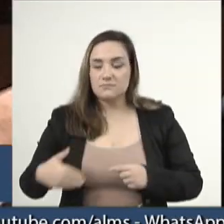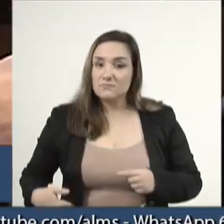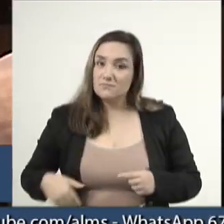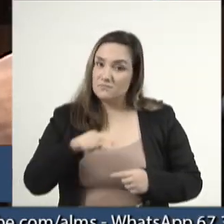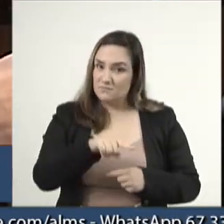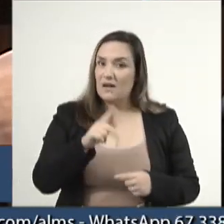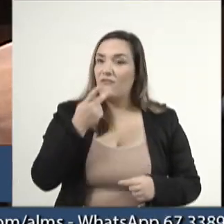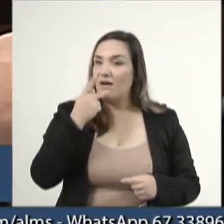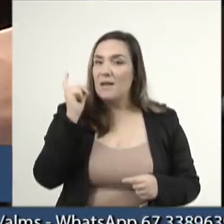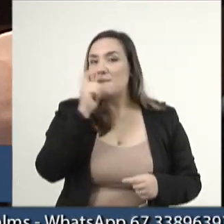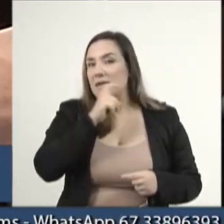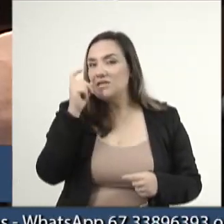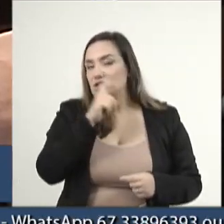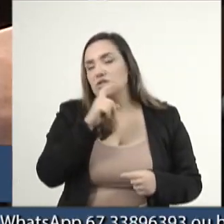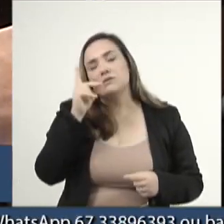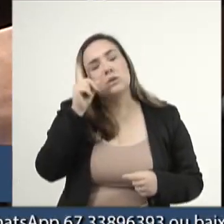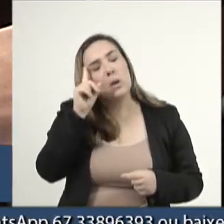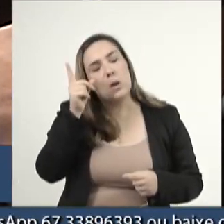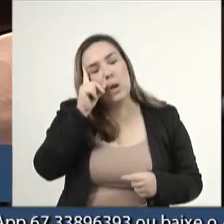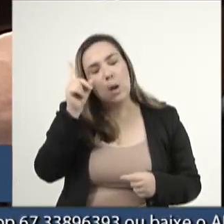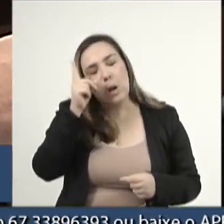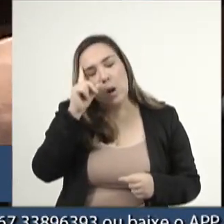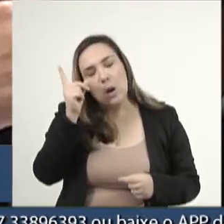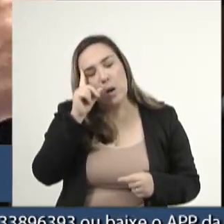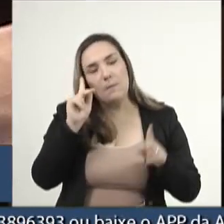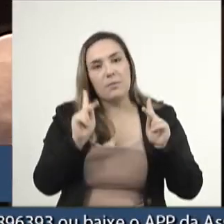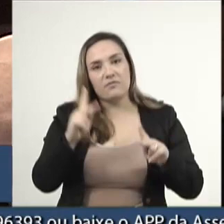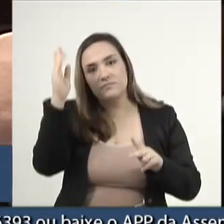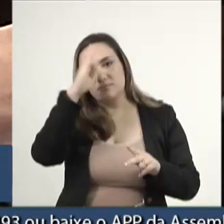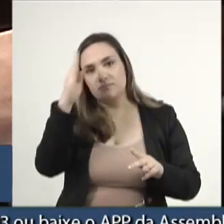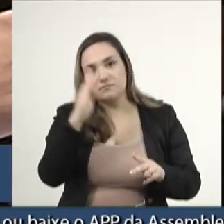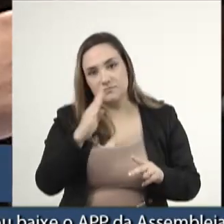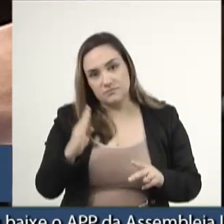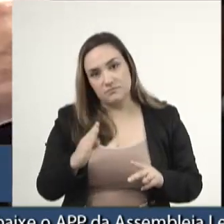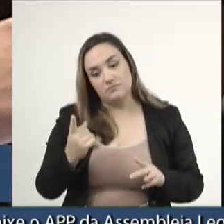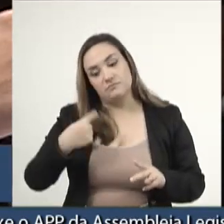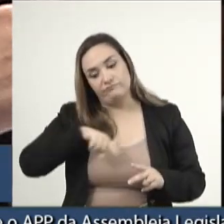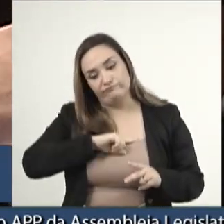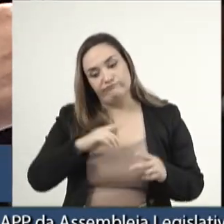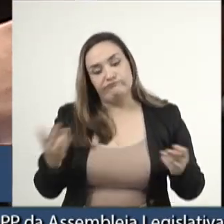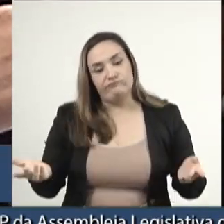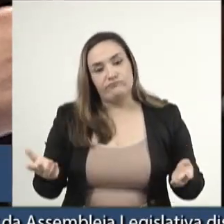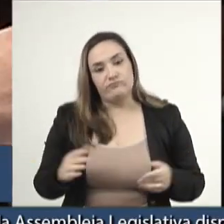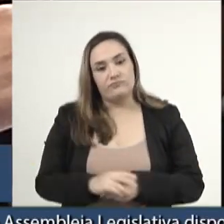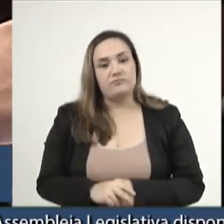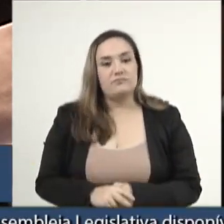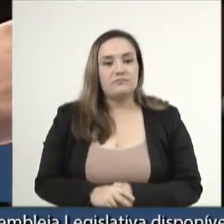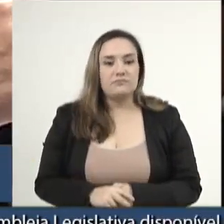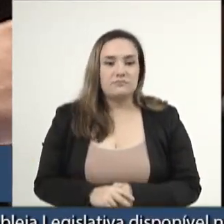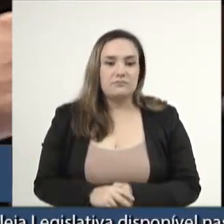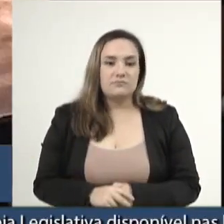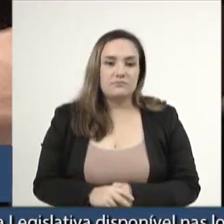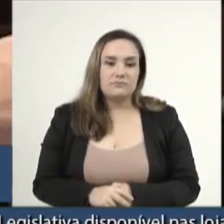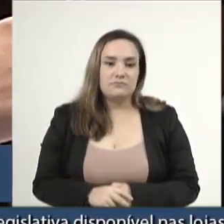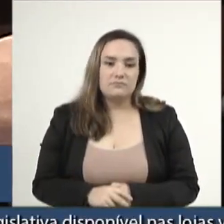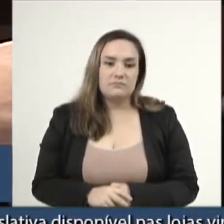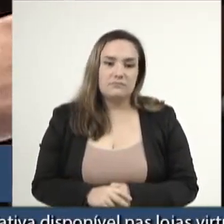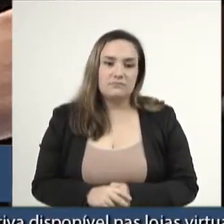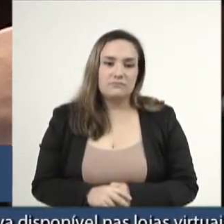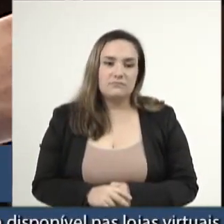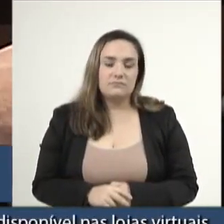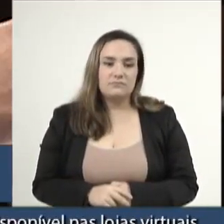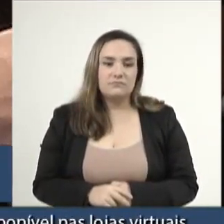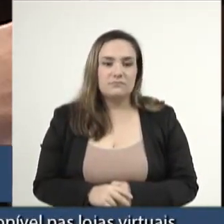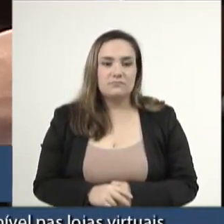que mente todos os dias para a população do Brasil. E nós, deputado Pedro Camp, nós vamos